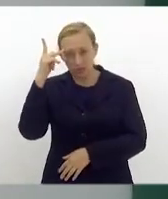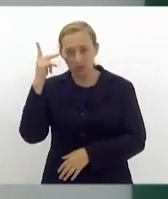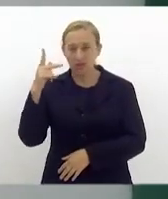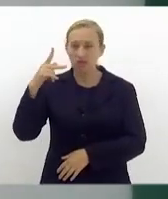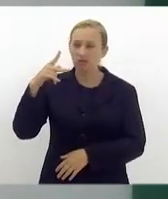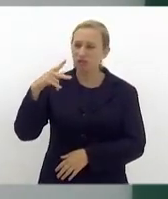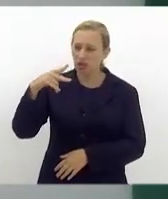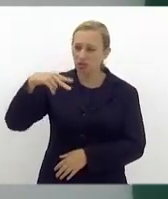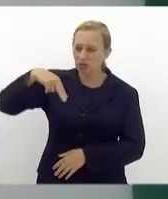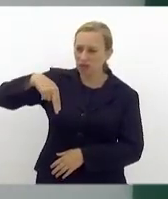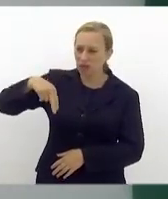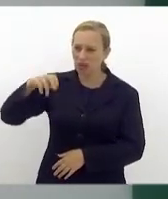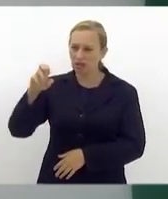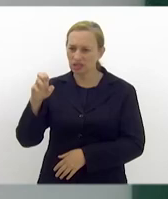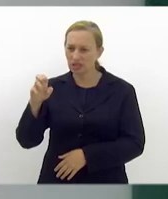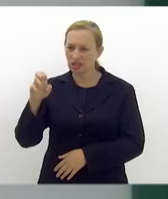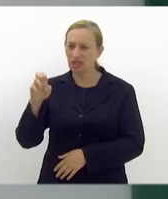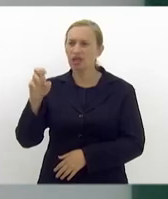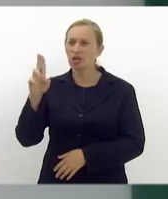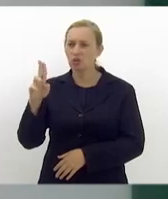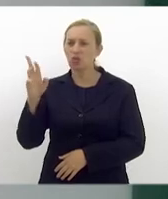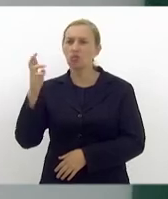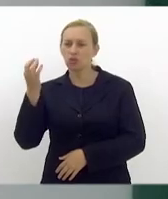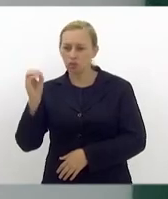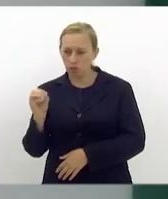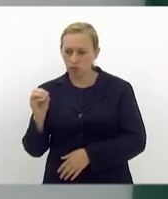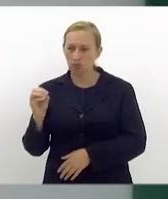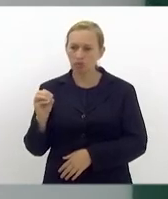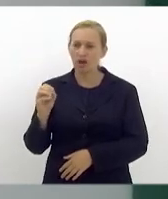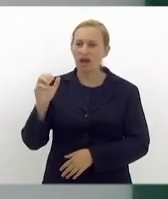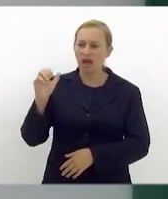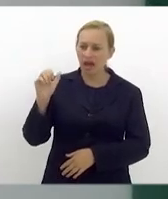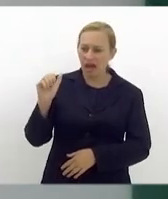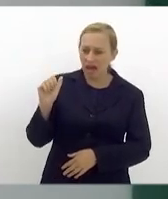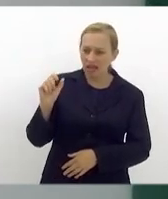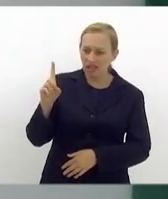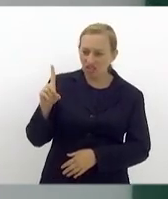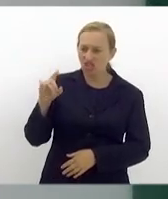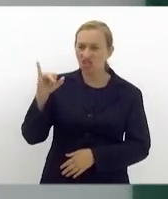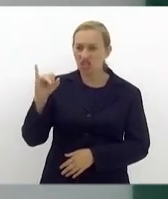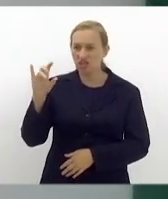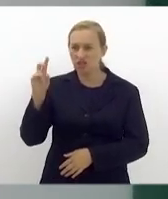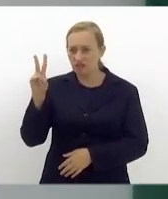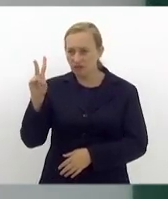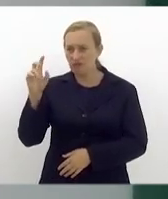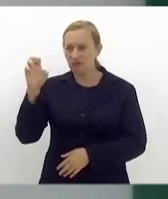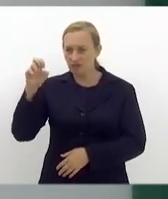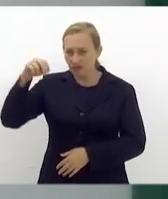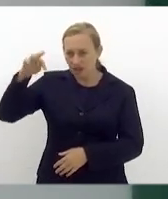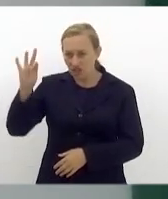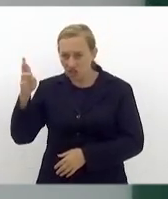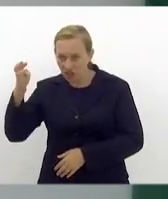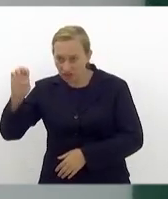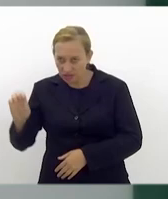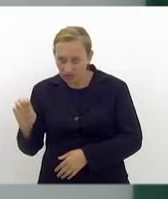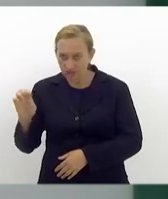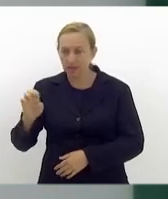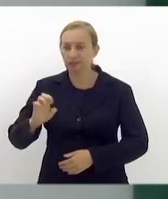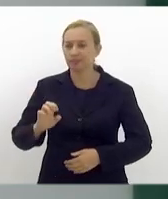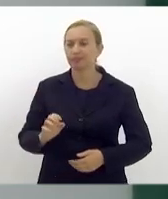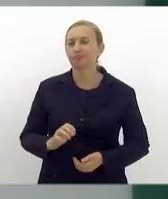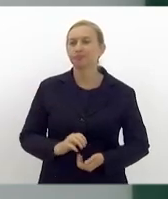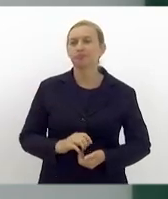sou advogada, sou ativista na causa. Eu fui obrigada a ser ativista na causa do autismo.